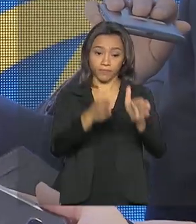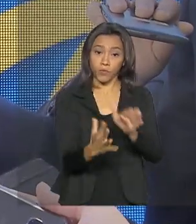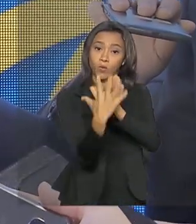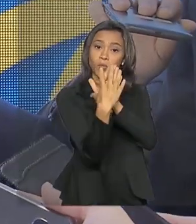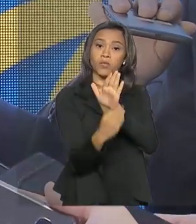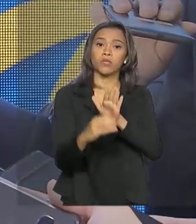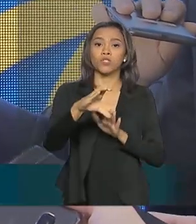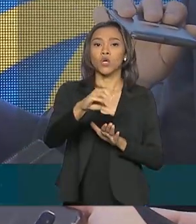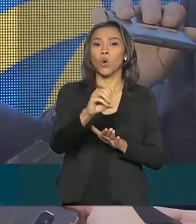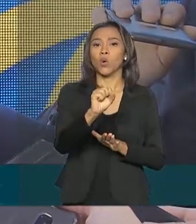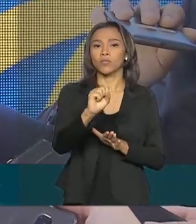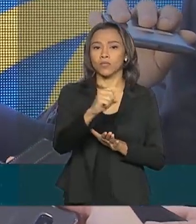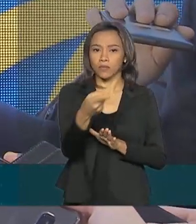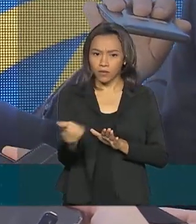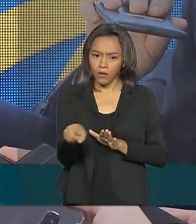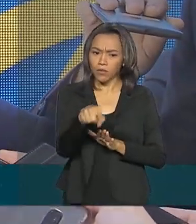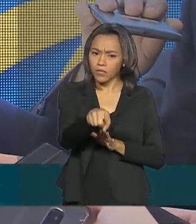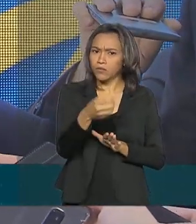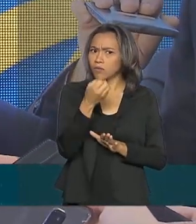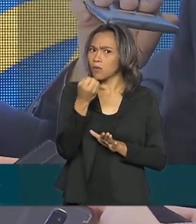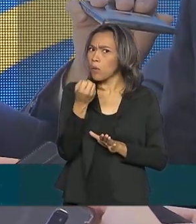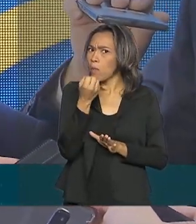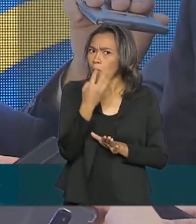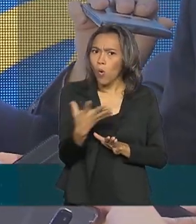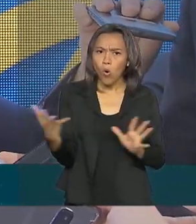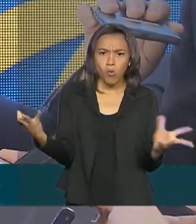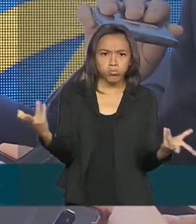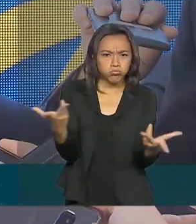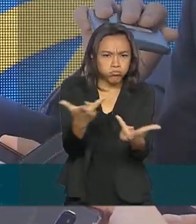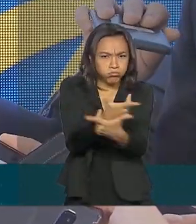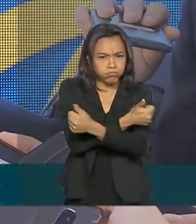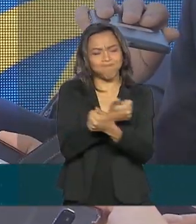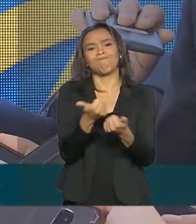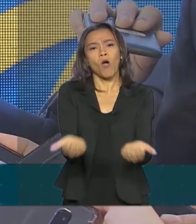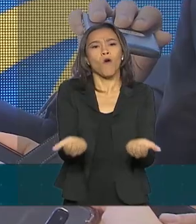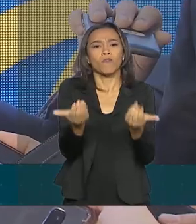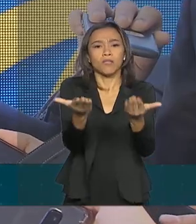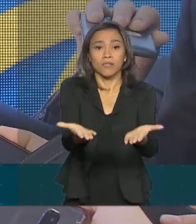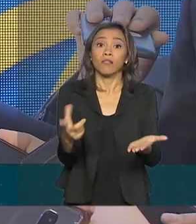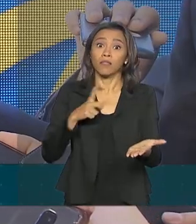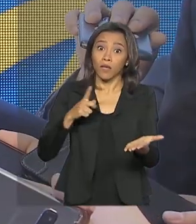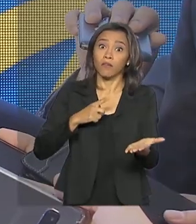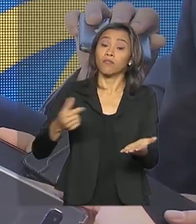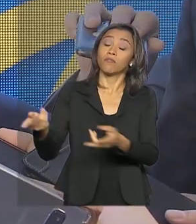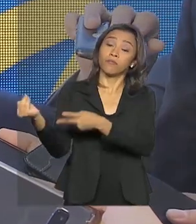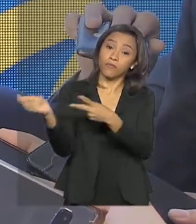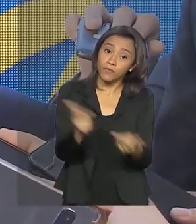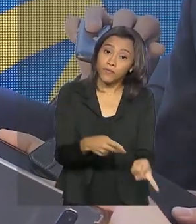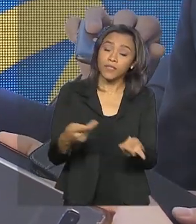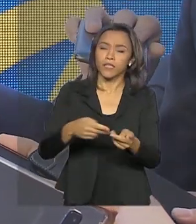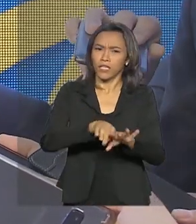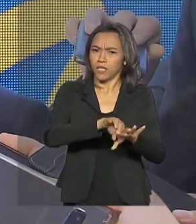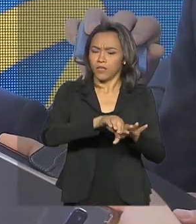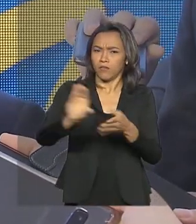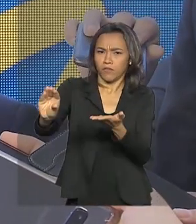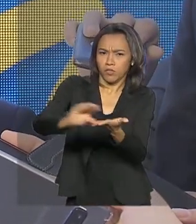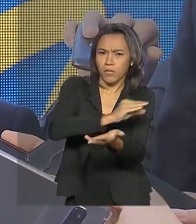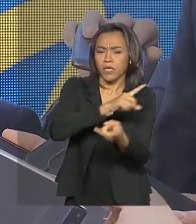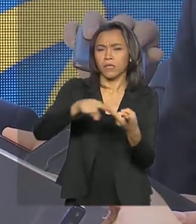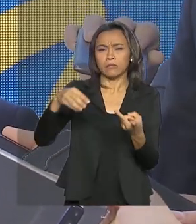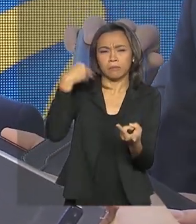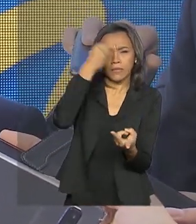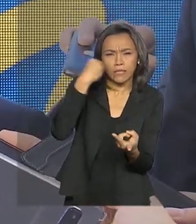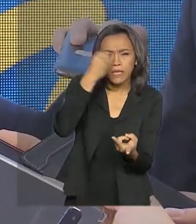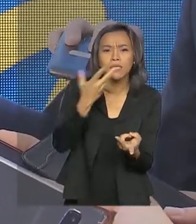representou uma grande corrida em direção à excelência. Por um lado, trouxe investimento, trouxe experiência, e essa experiência foi capturada